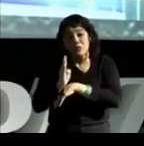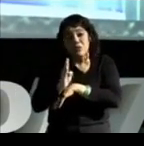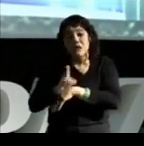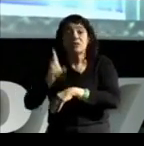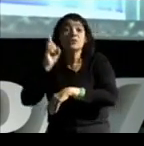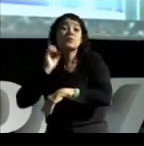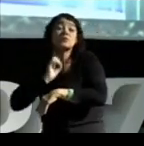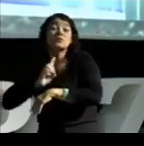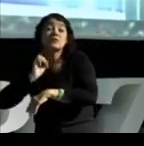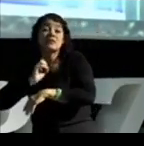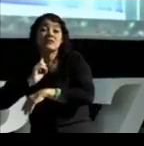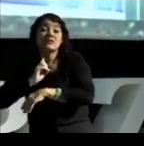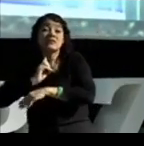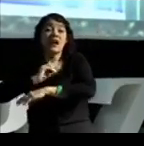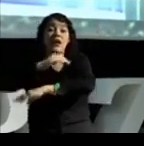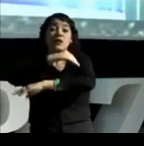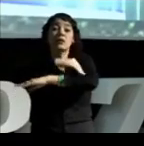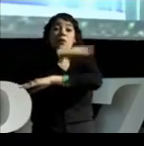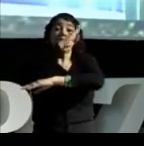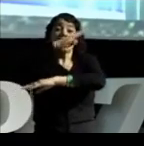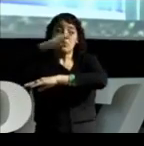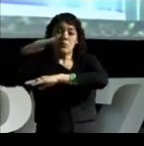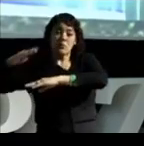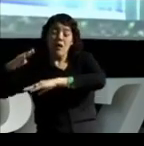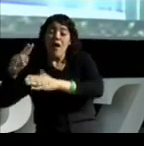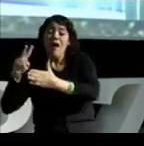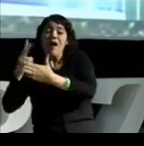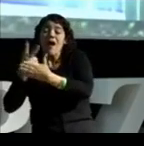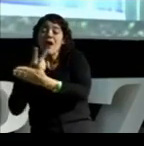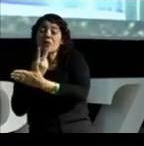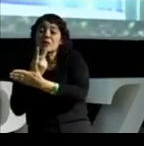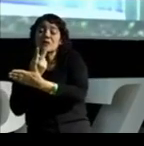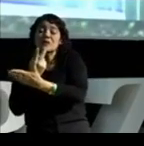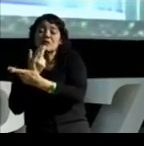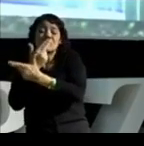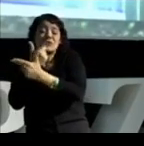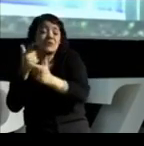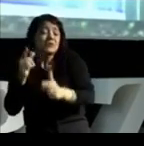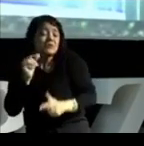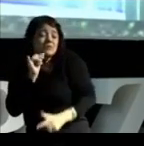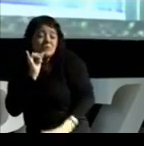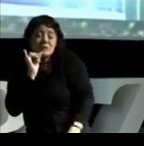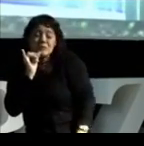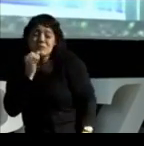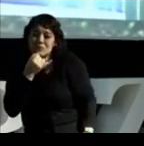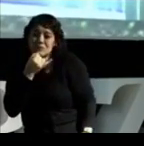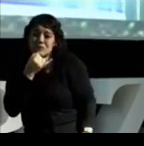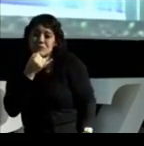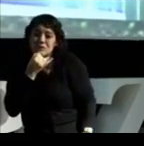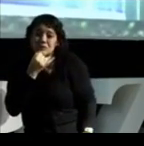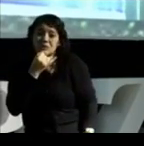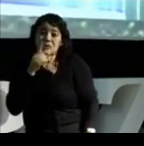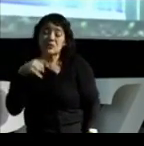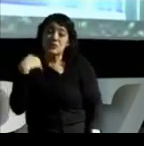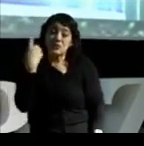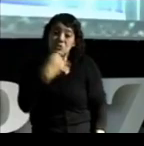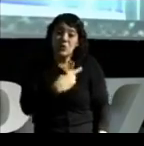senão aqui, onde nós fomos convocados